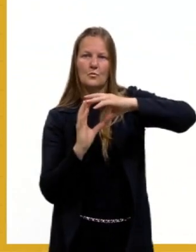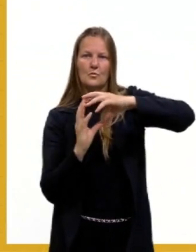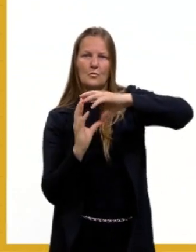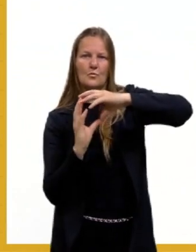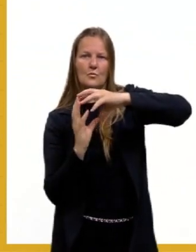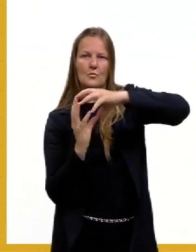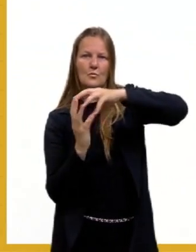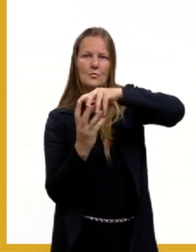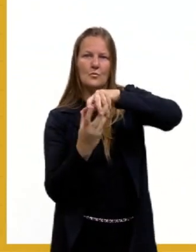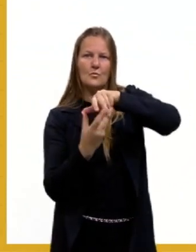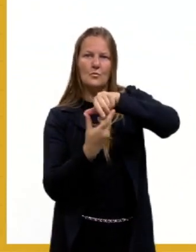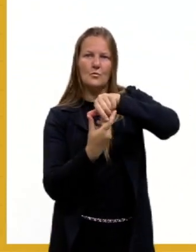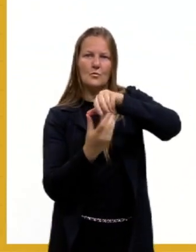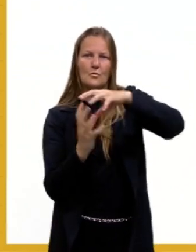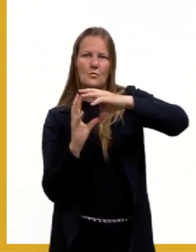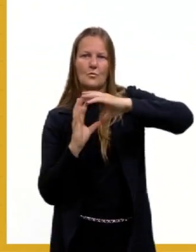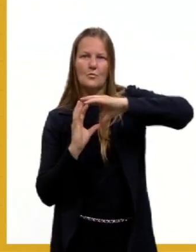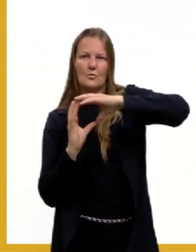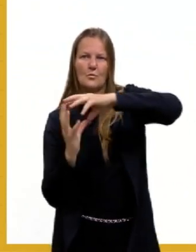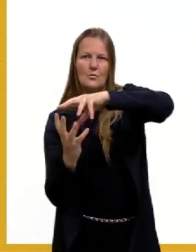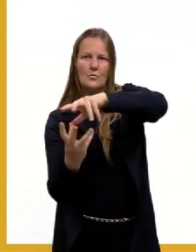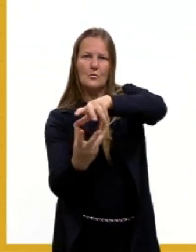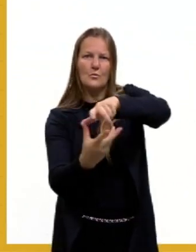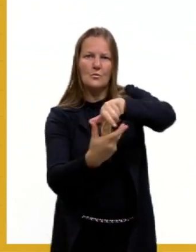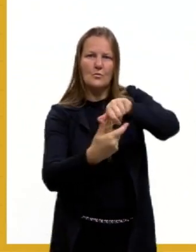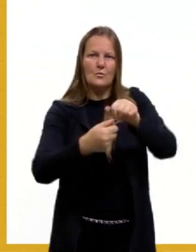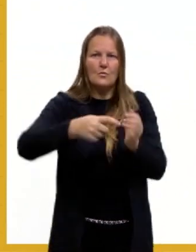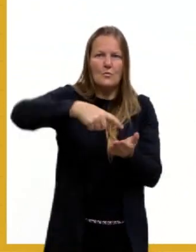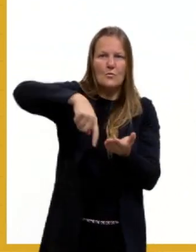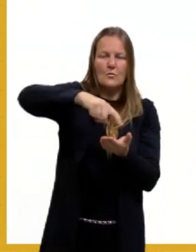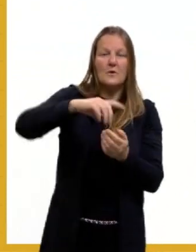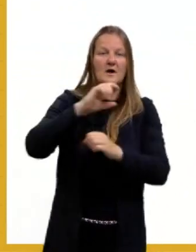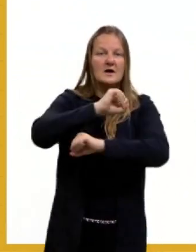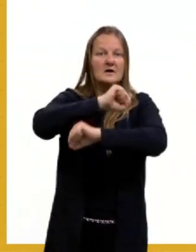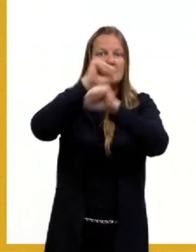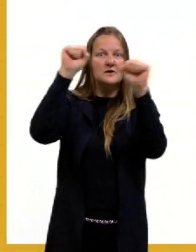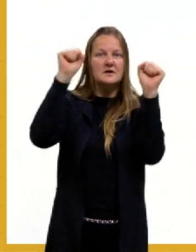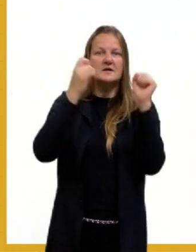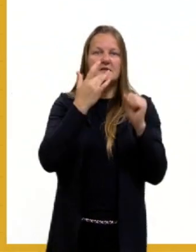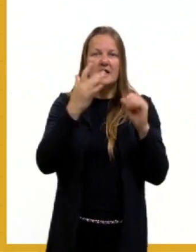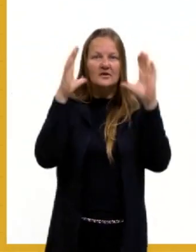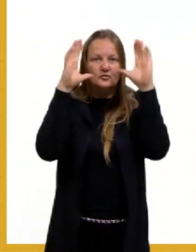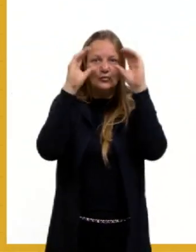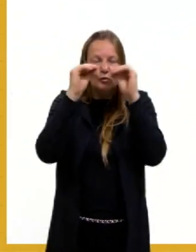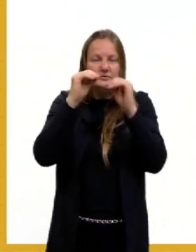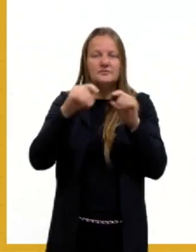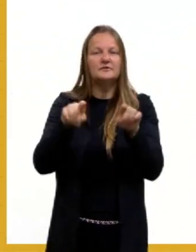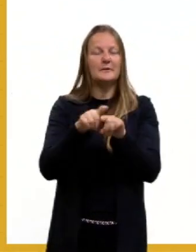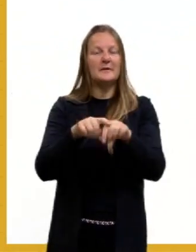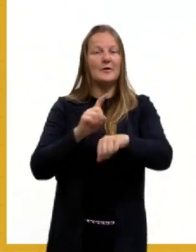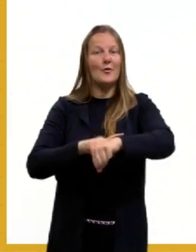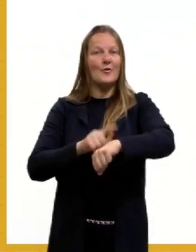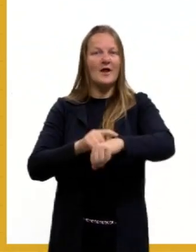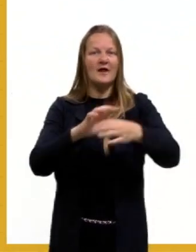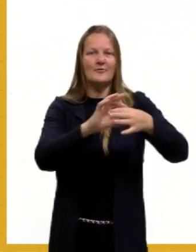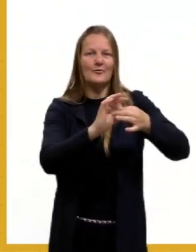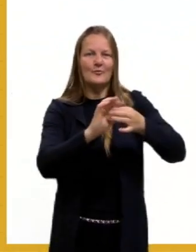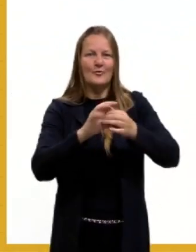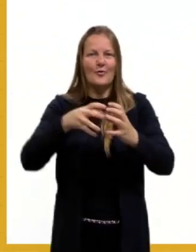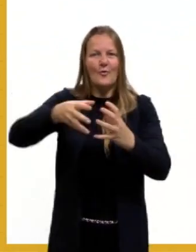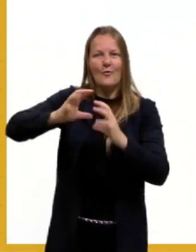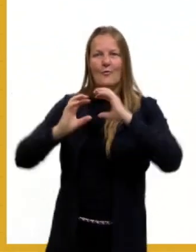dar os dias e as noites e também, né, o fuso horário, certo, então, a gente precisa ter essa